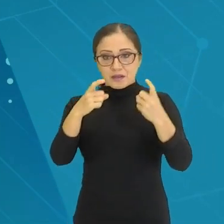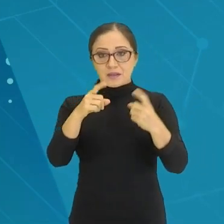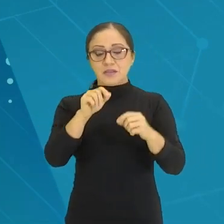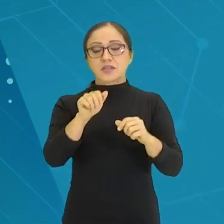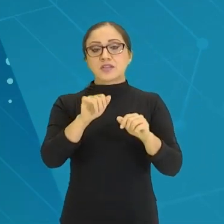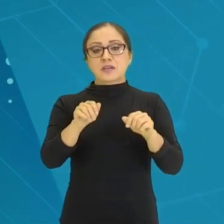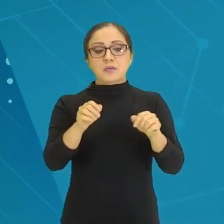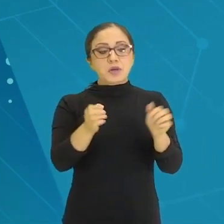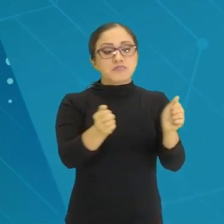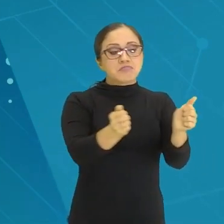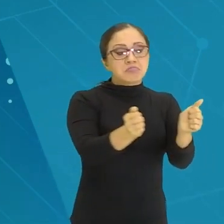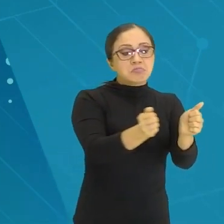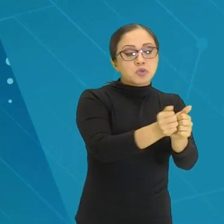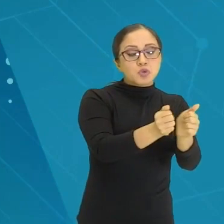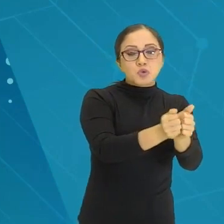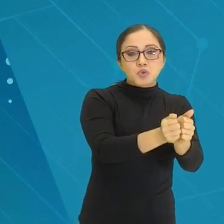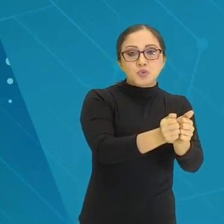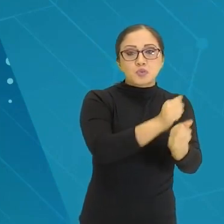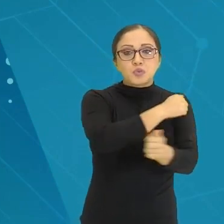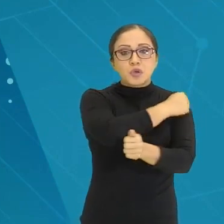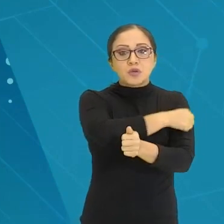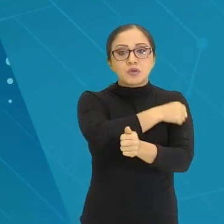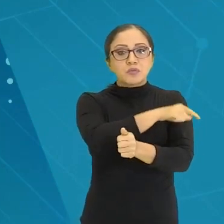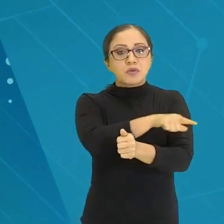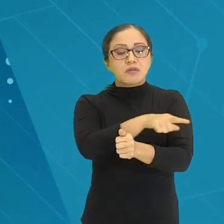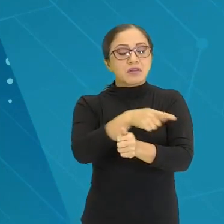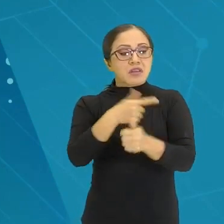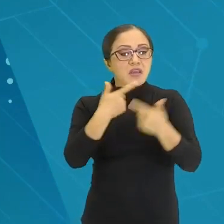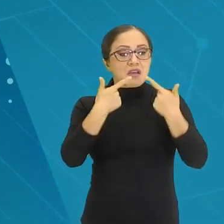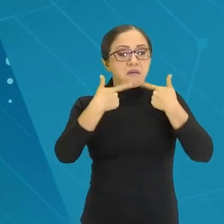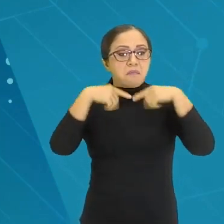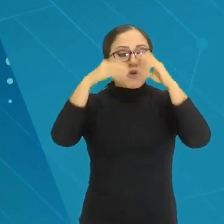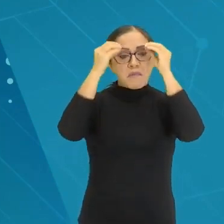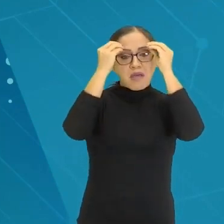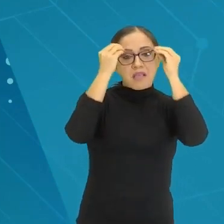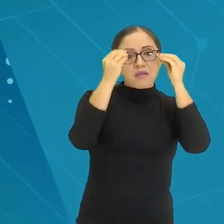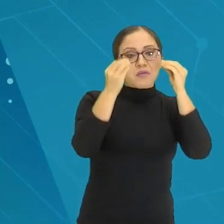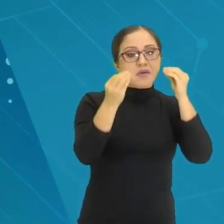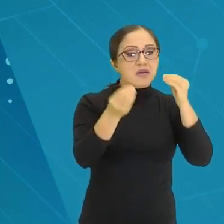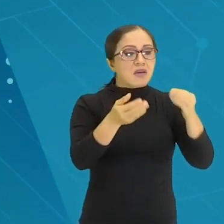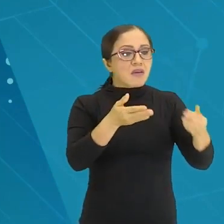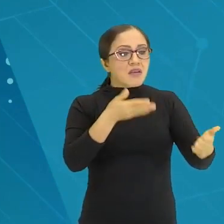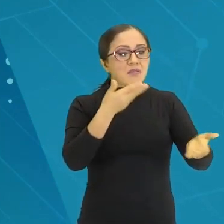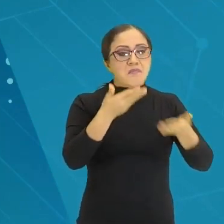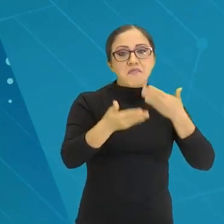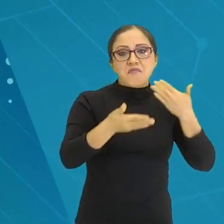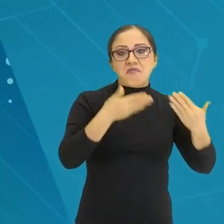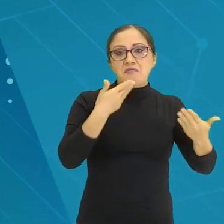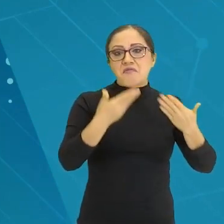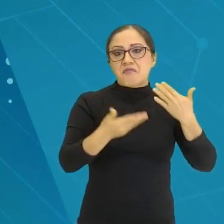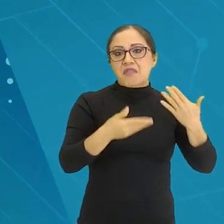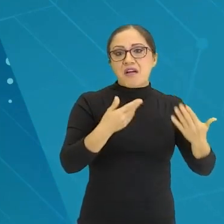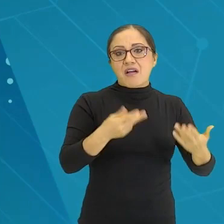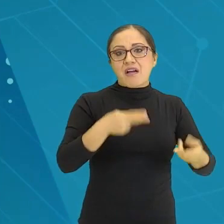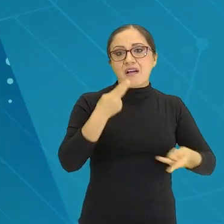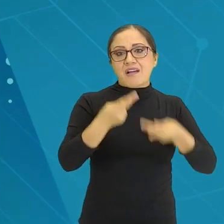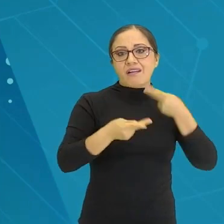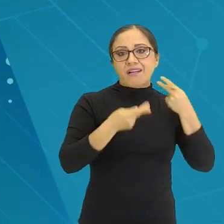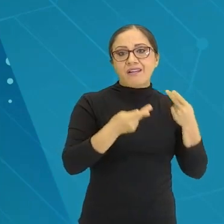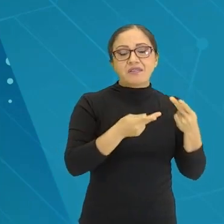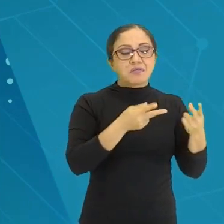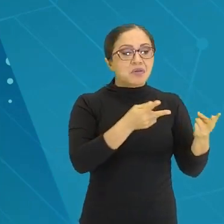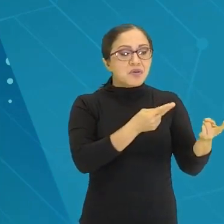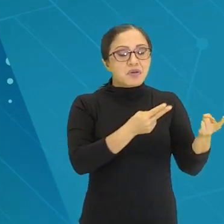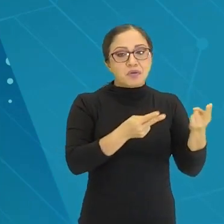colocar os alunos juntos, só porque eles têm a mesma linguagem, que eles falam a mesma coisa. Tá, isso é bacana, isso é